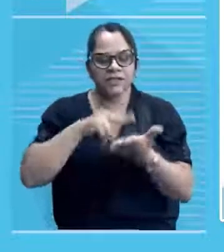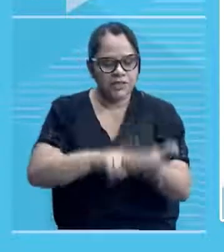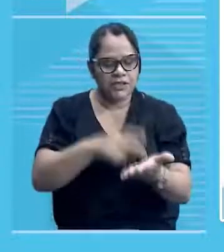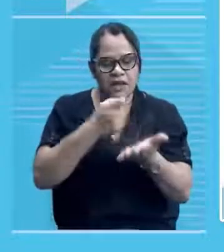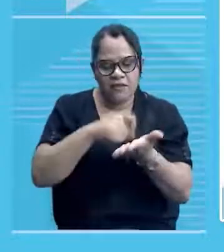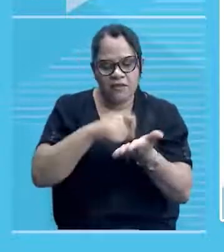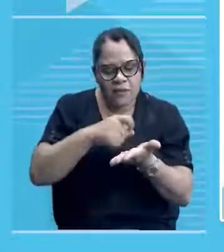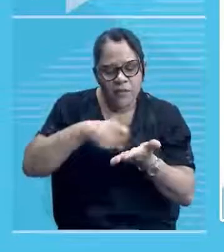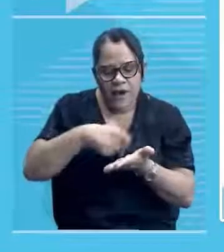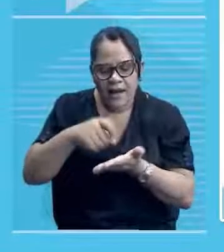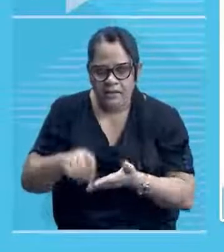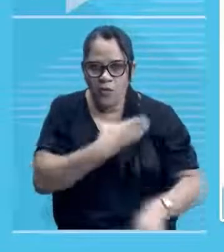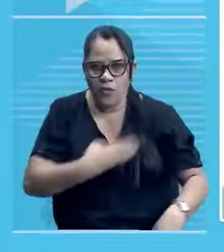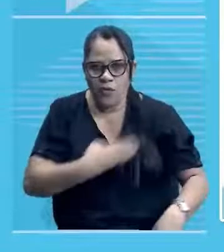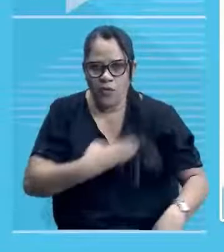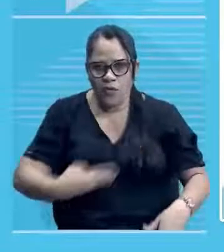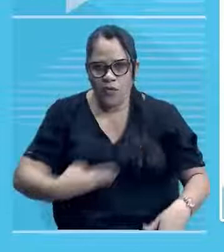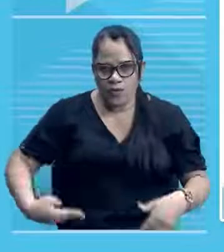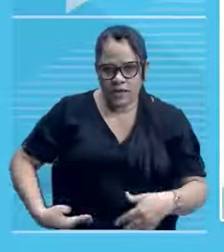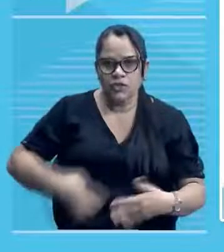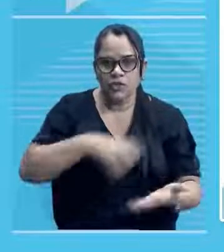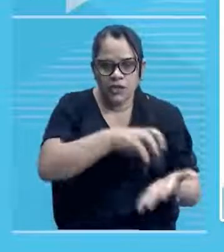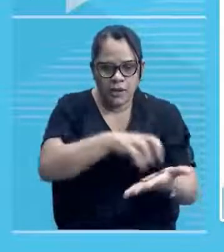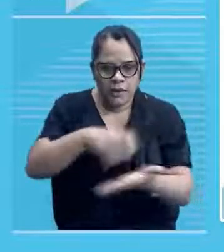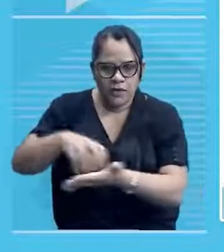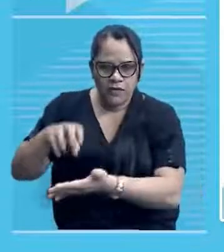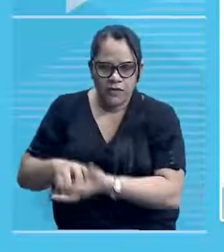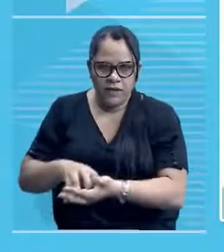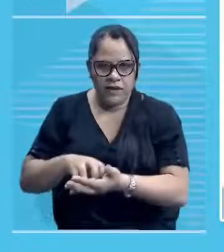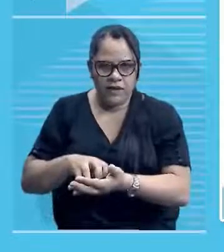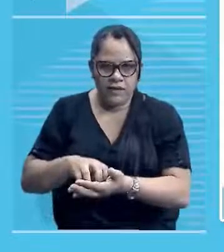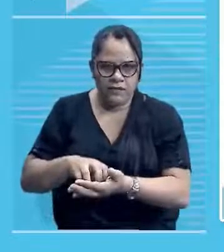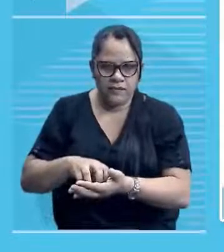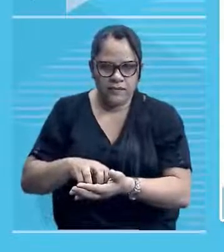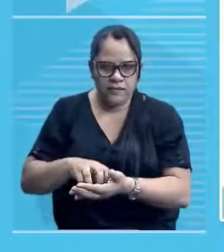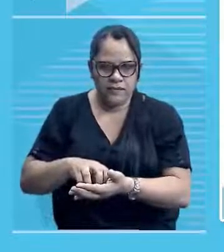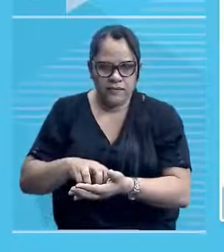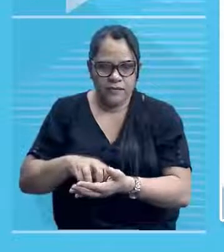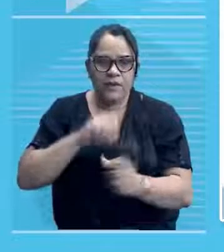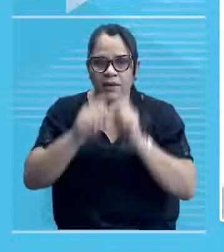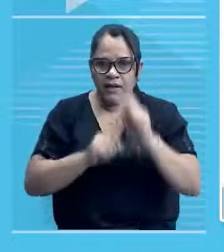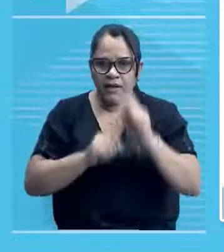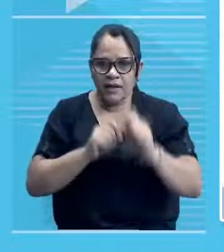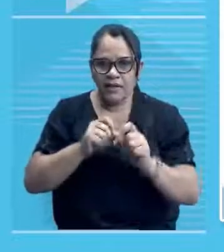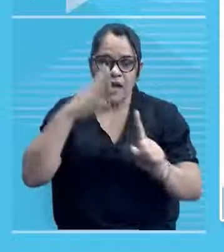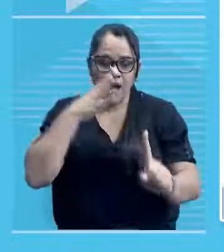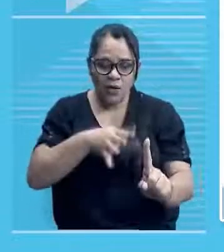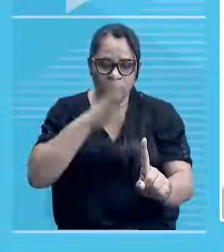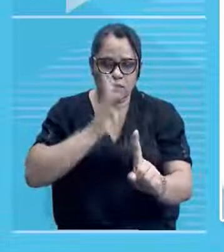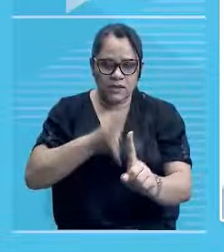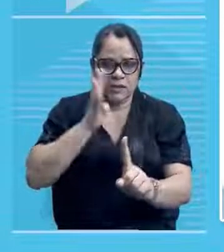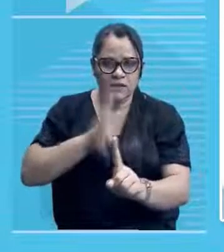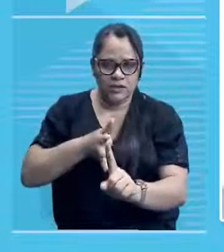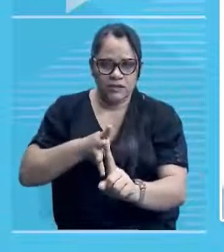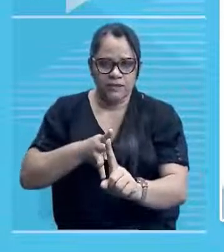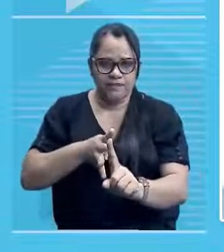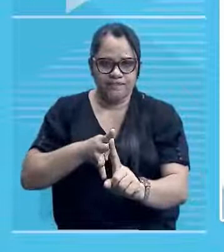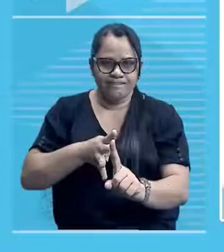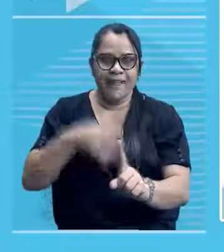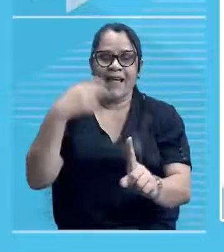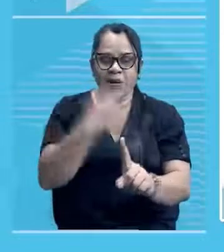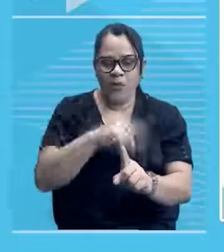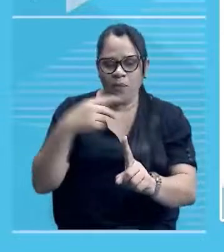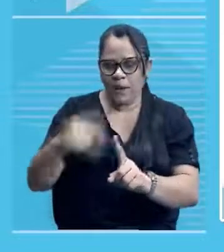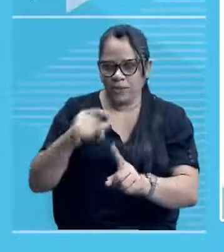da província, né? Denunciando os maus tratos que sofria, Não só ela, como os filhos também, ou